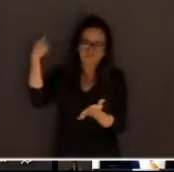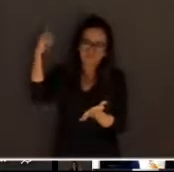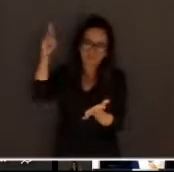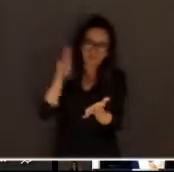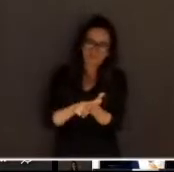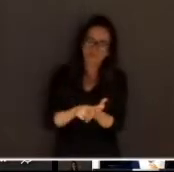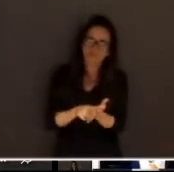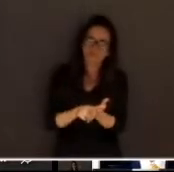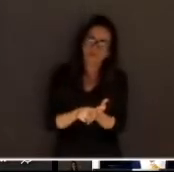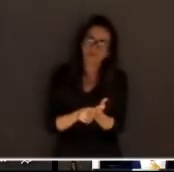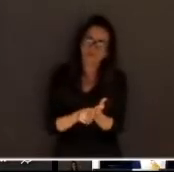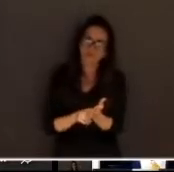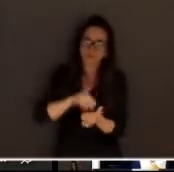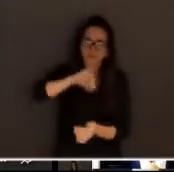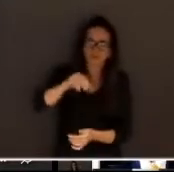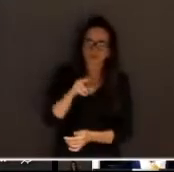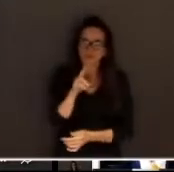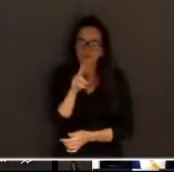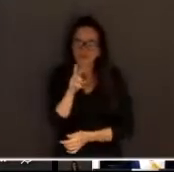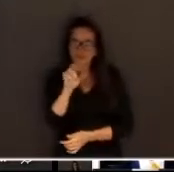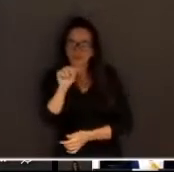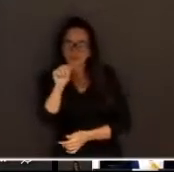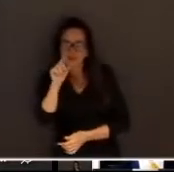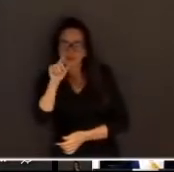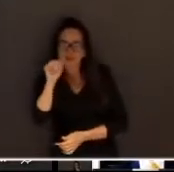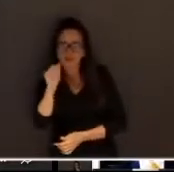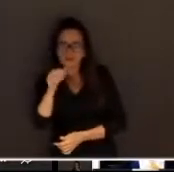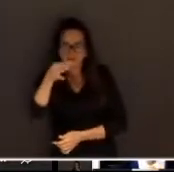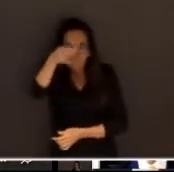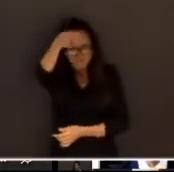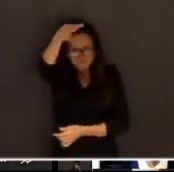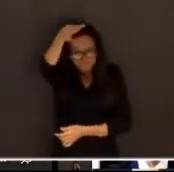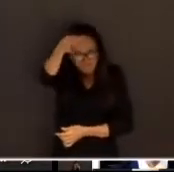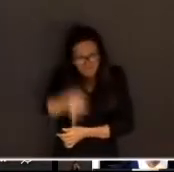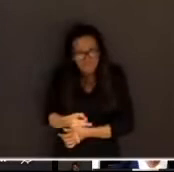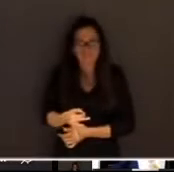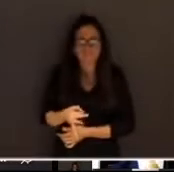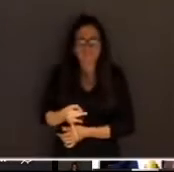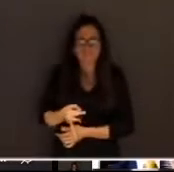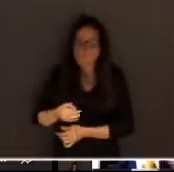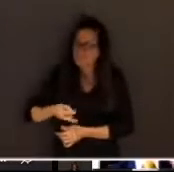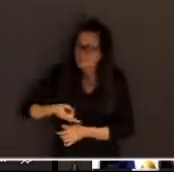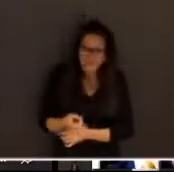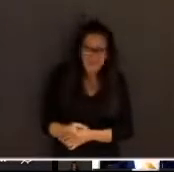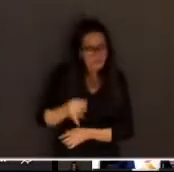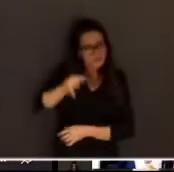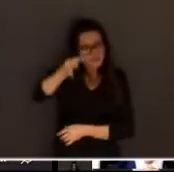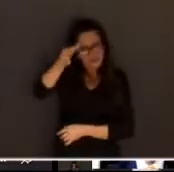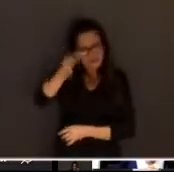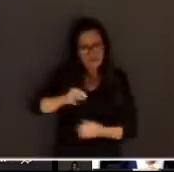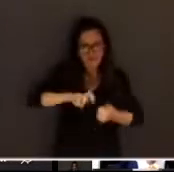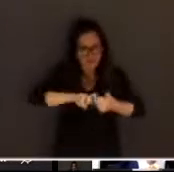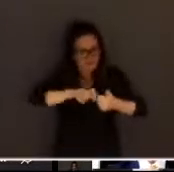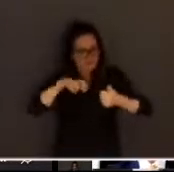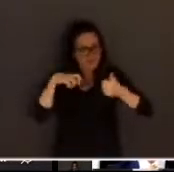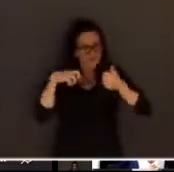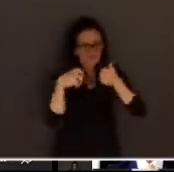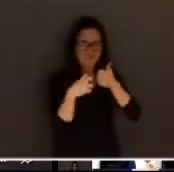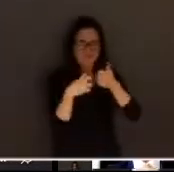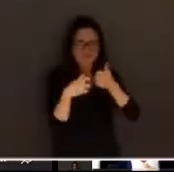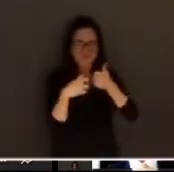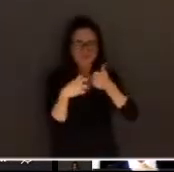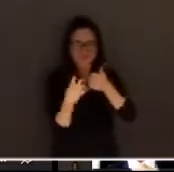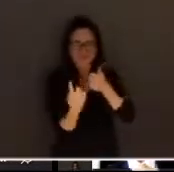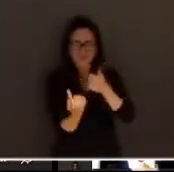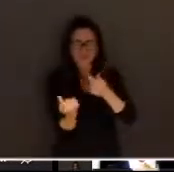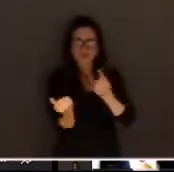os jurados acertam e acertam muito. E o Tribunal do Júri, ao contrário